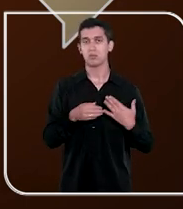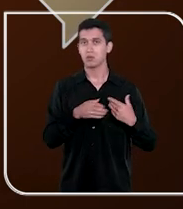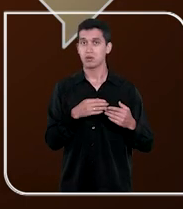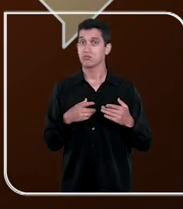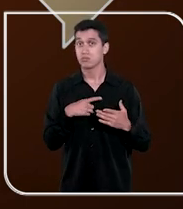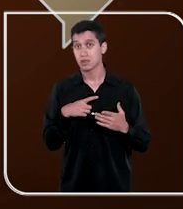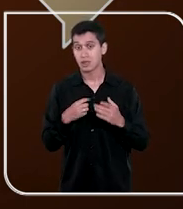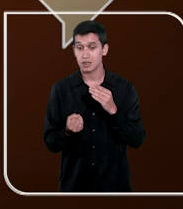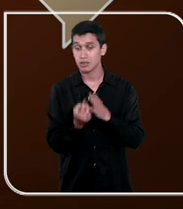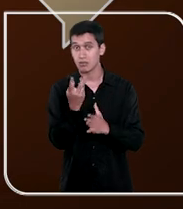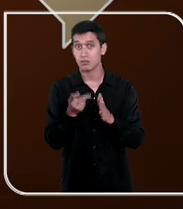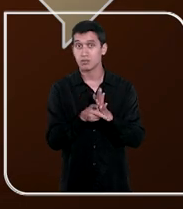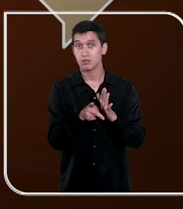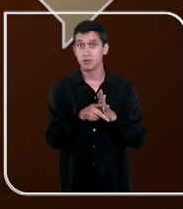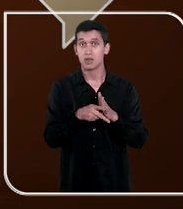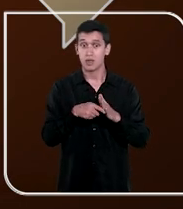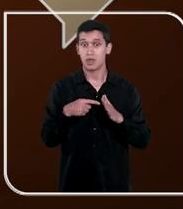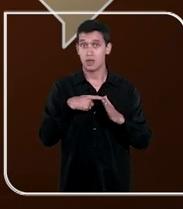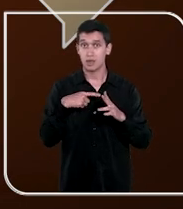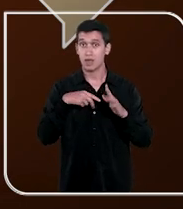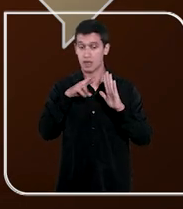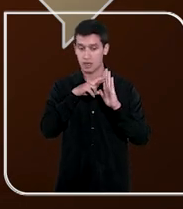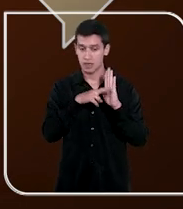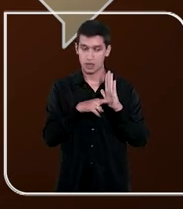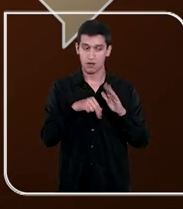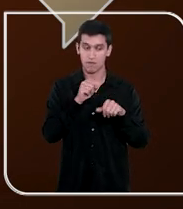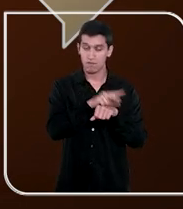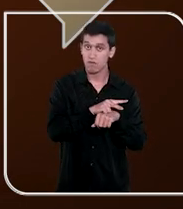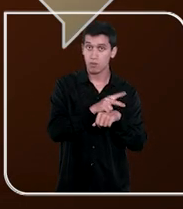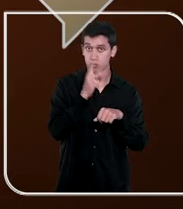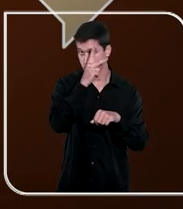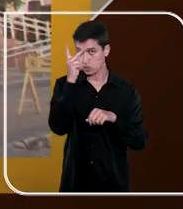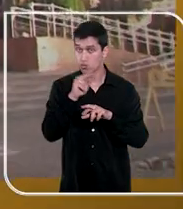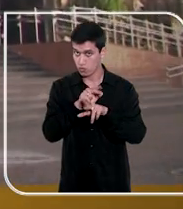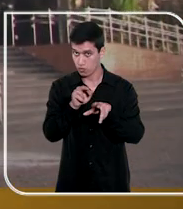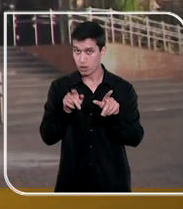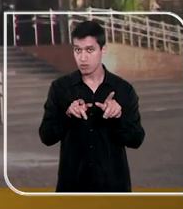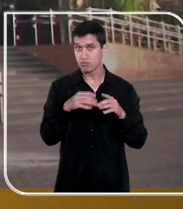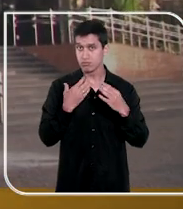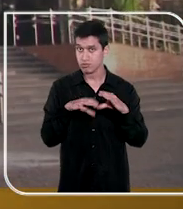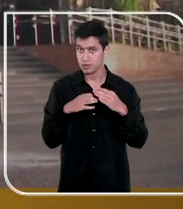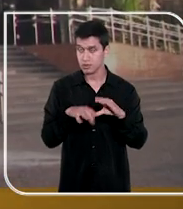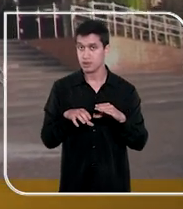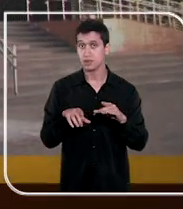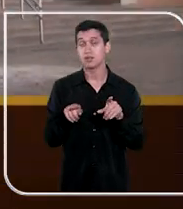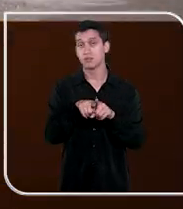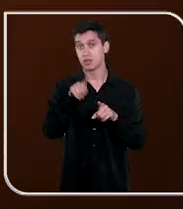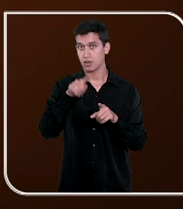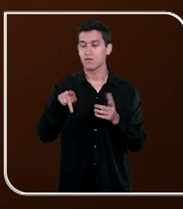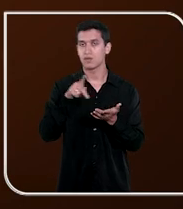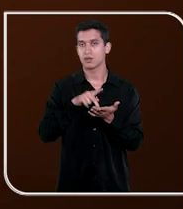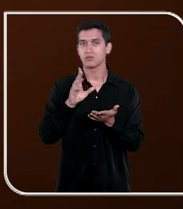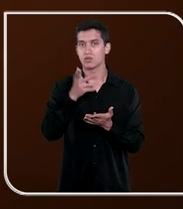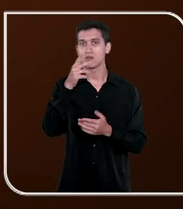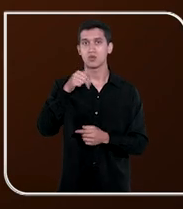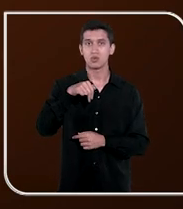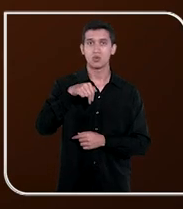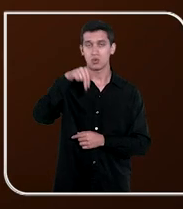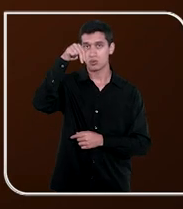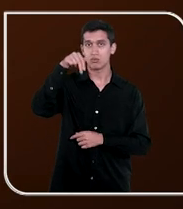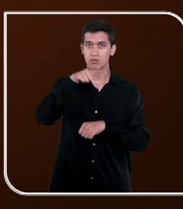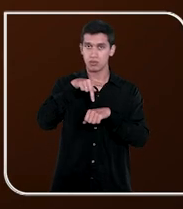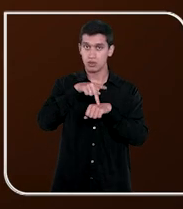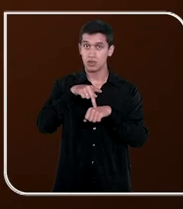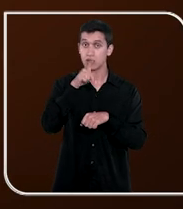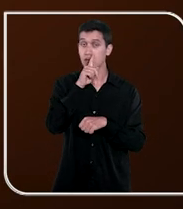Público, mesmo com a criação da atual política de cotas em concurso público. Essa é uma realidade também no norte do país, onde o